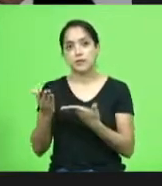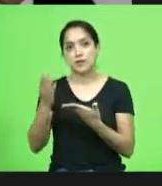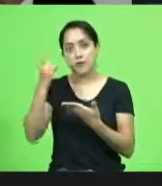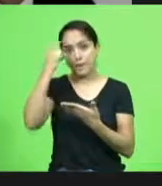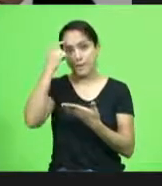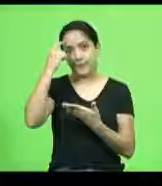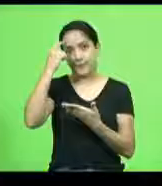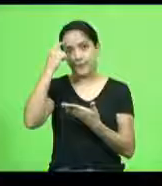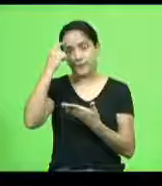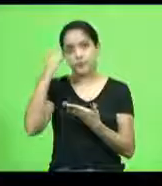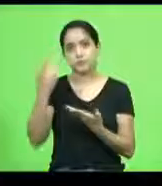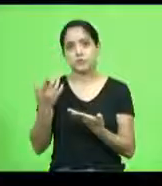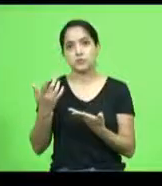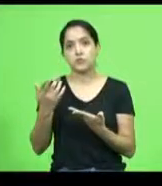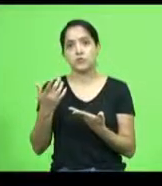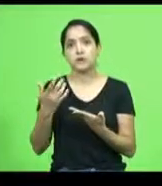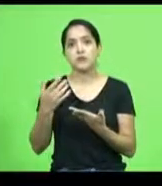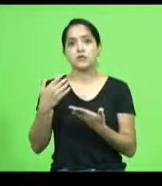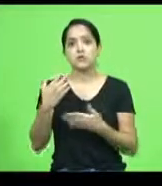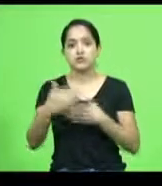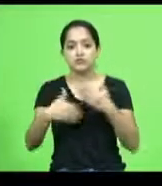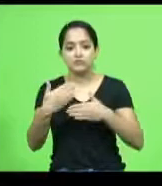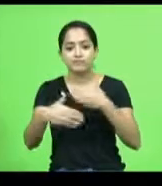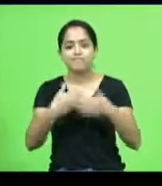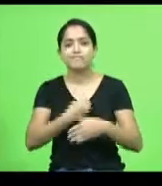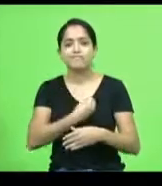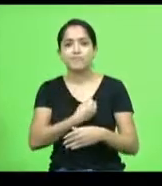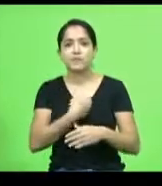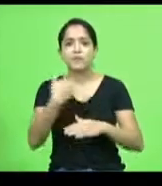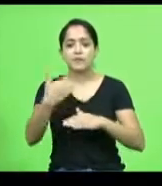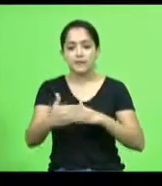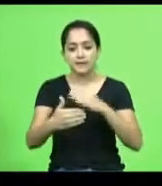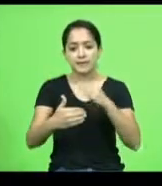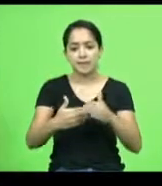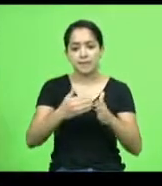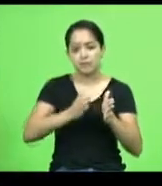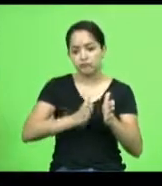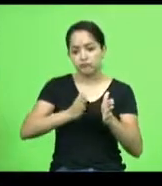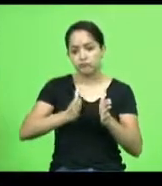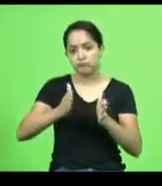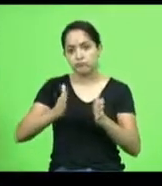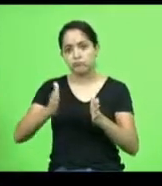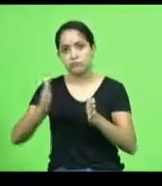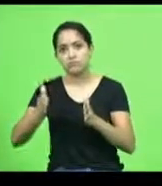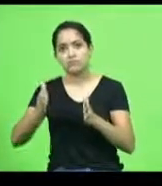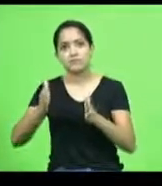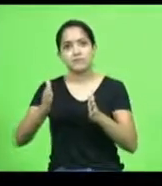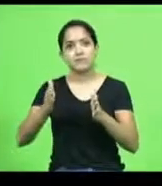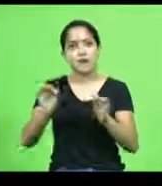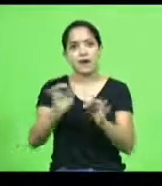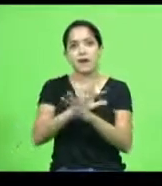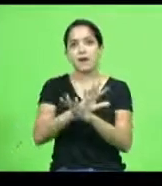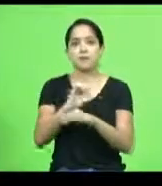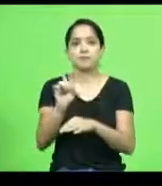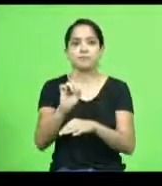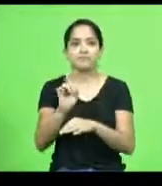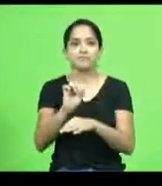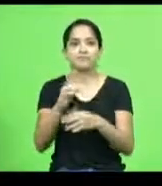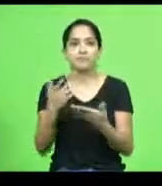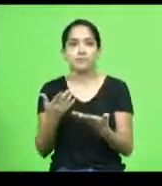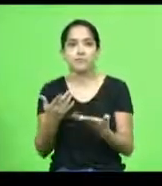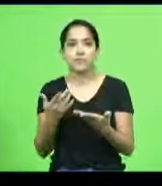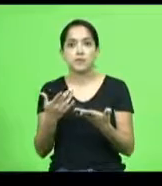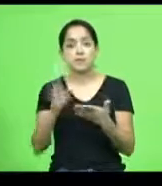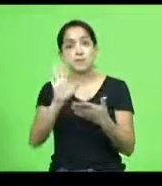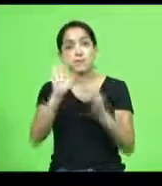Kennedy a gente vai vivendo etapas etapas que não terminam aqui também porque tenho